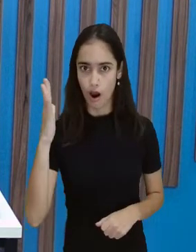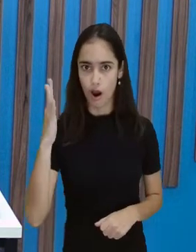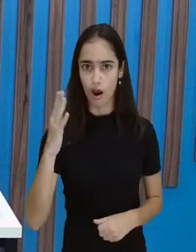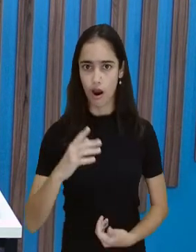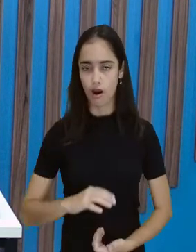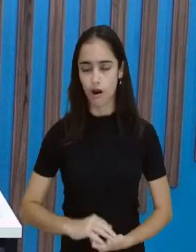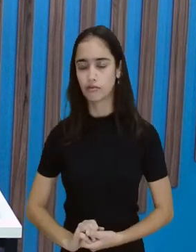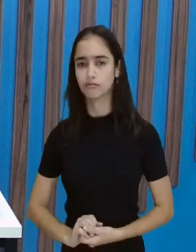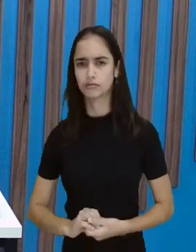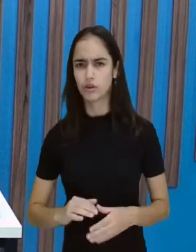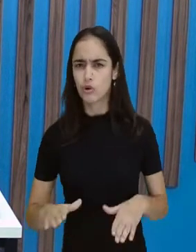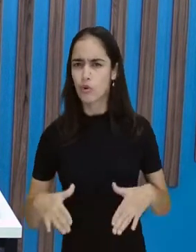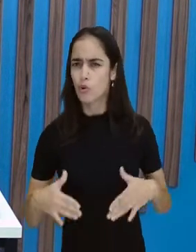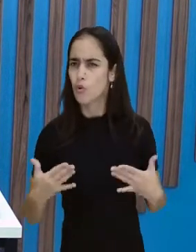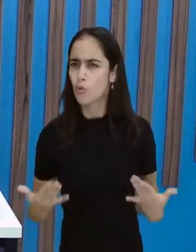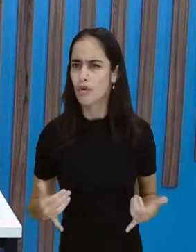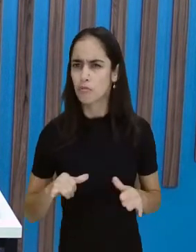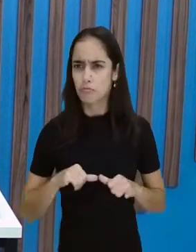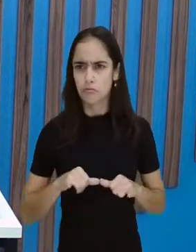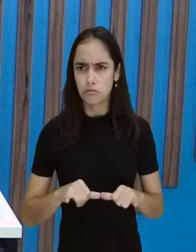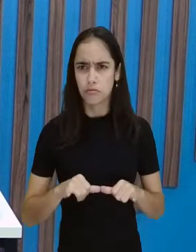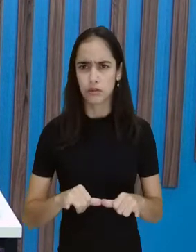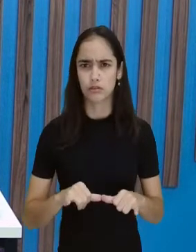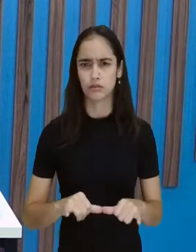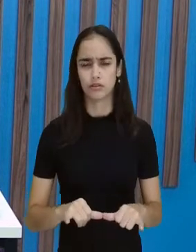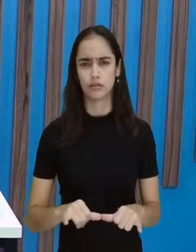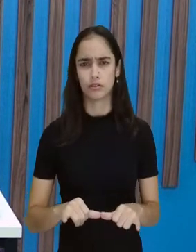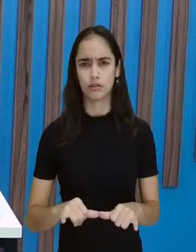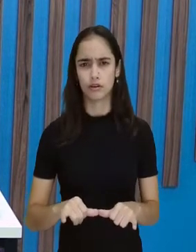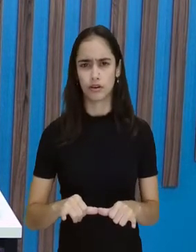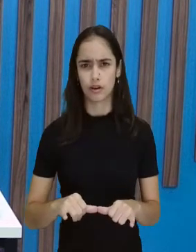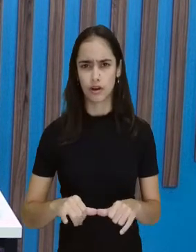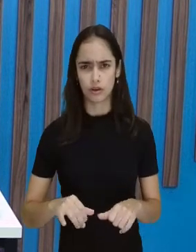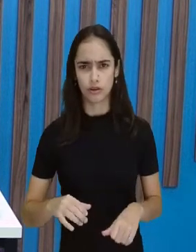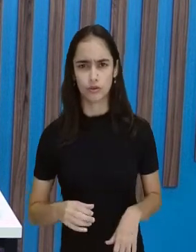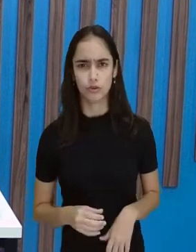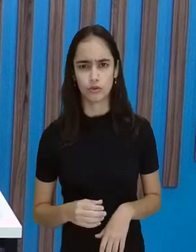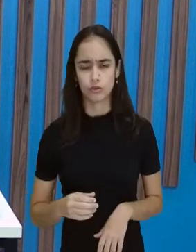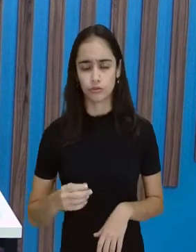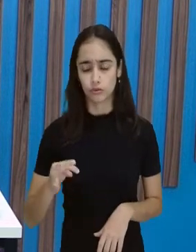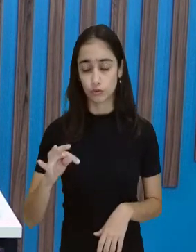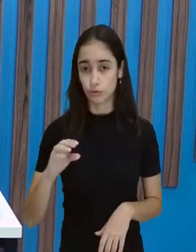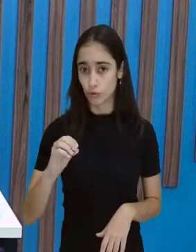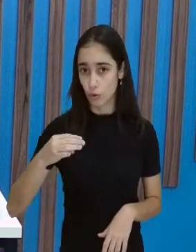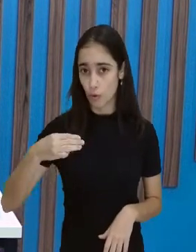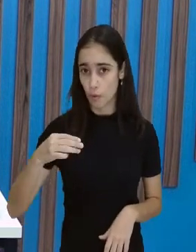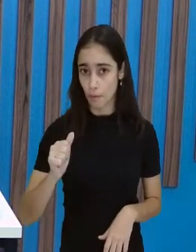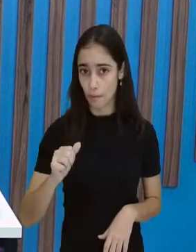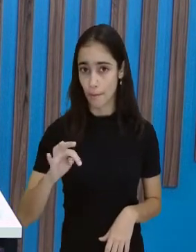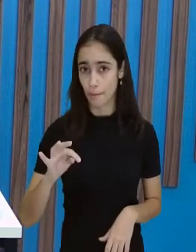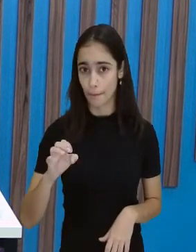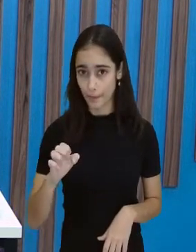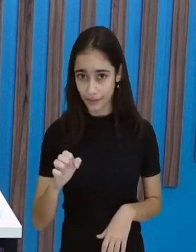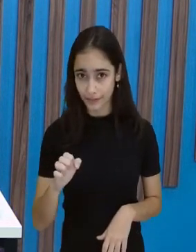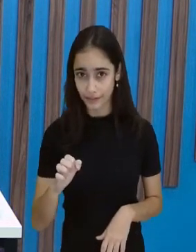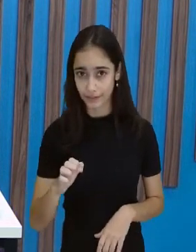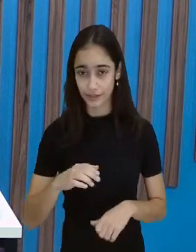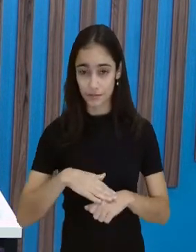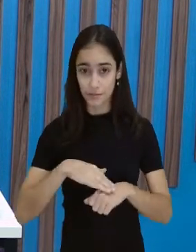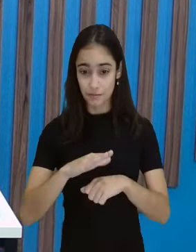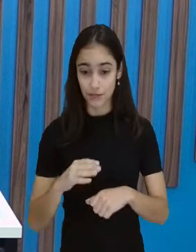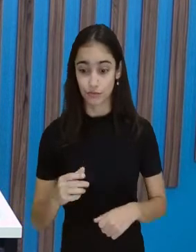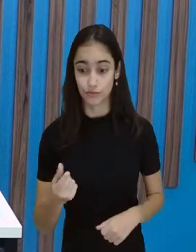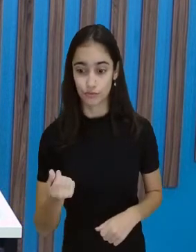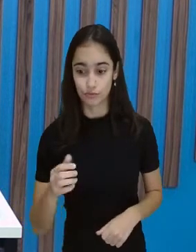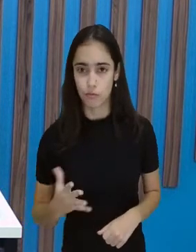que o tomate está sendo vendido mais caro, tá? Por que eu tenho que descobrir isso? Quando a gente descobre,